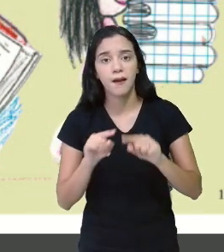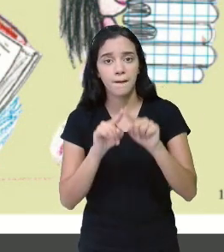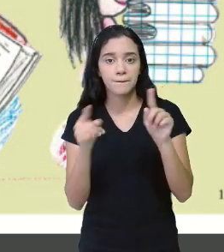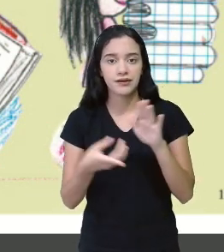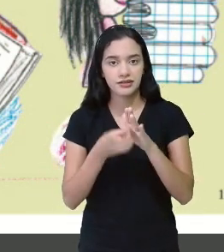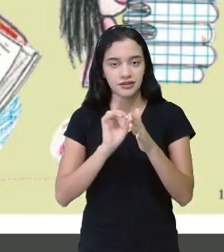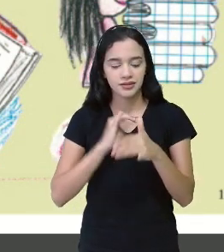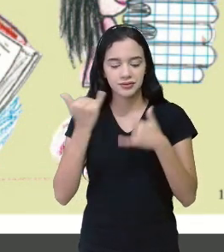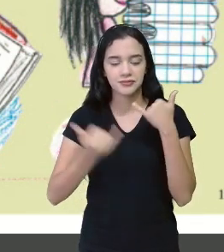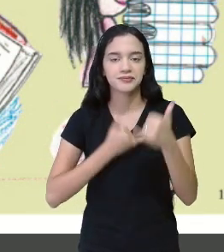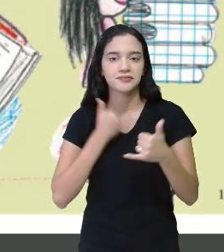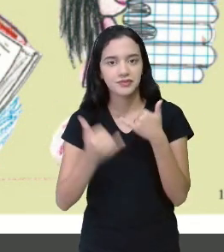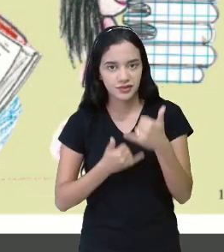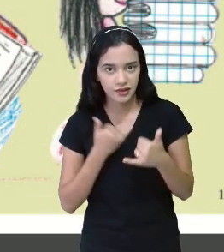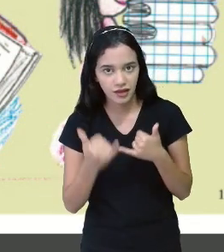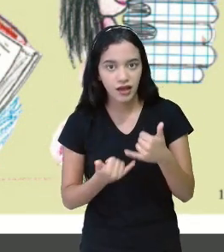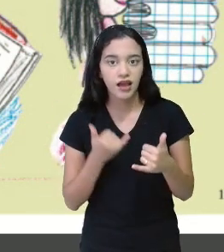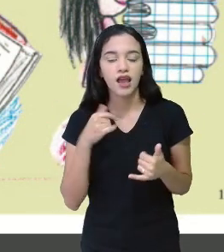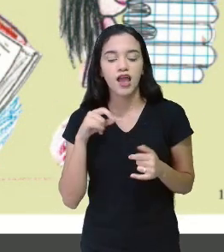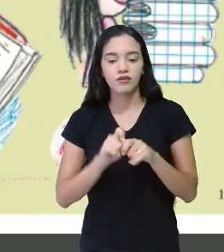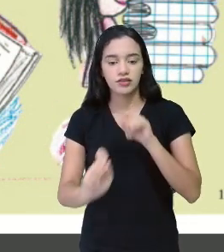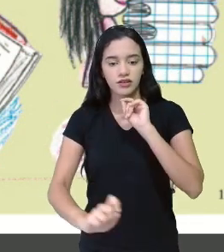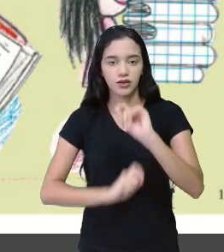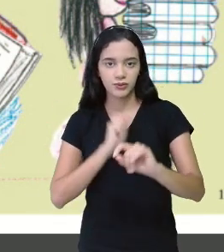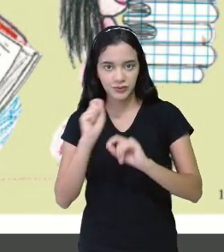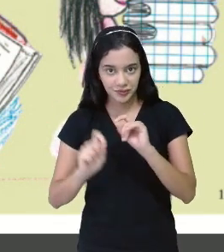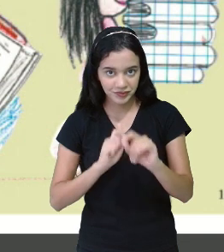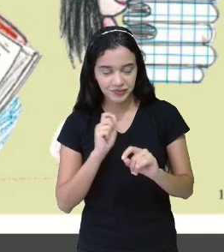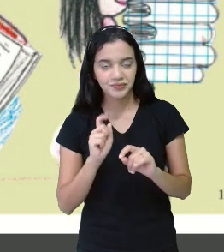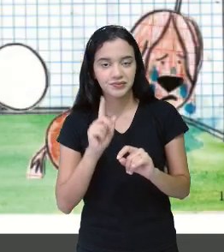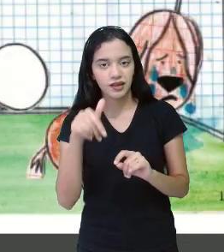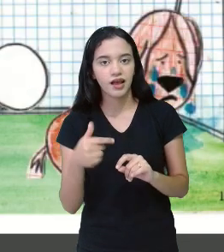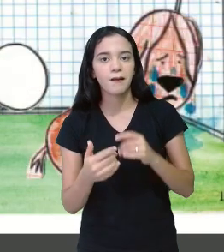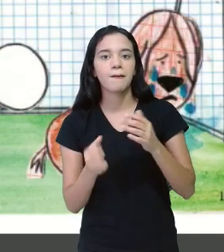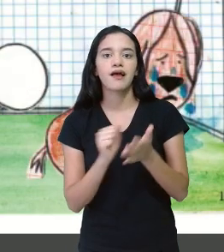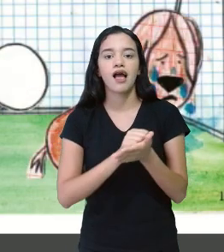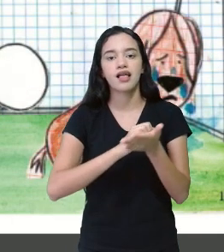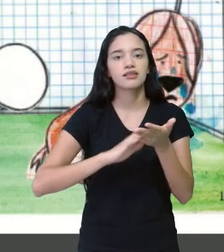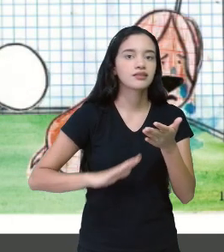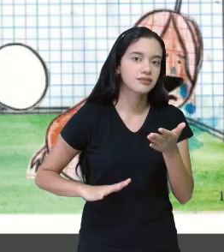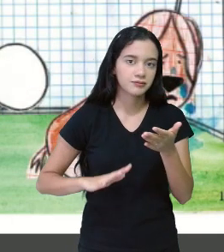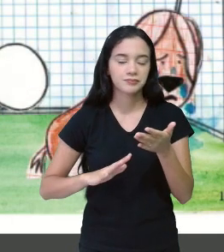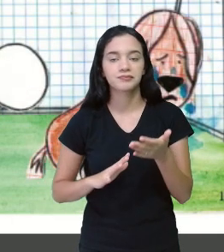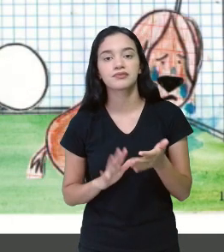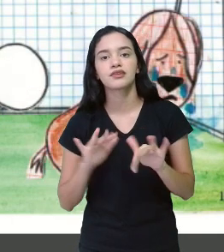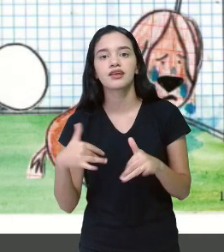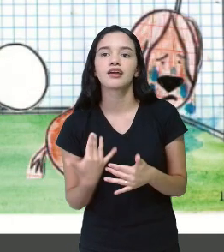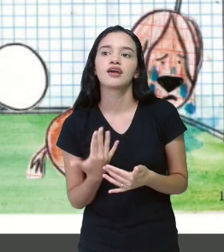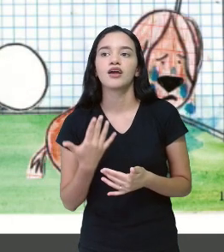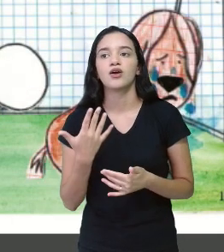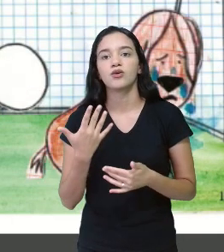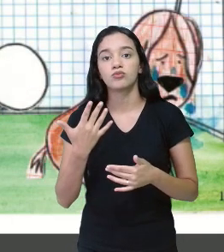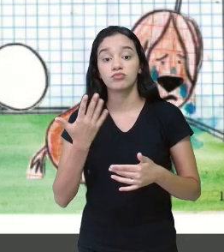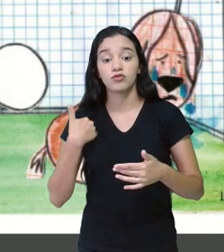antes de brincar, eu vou fazer a tarefa. Gol!